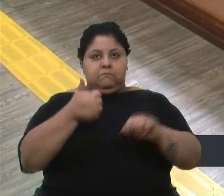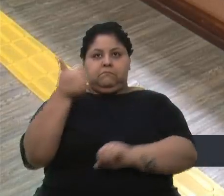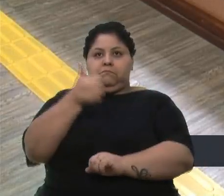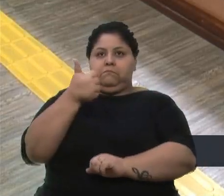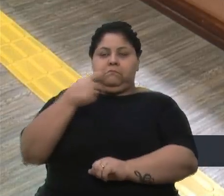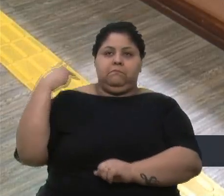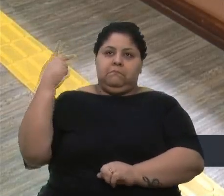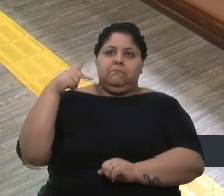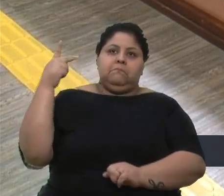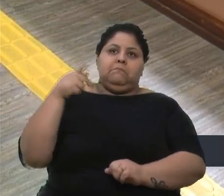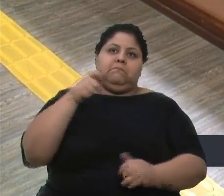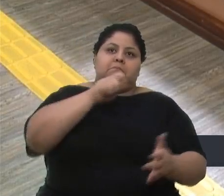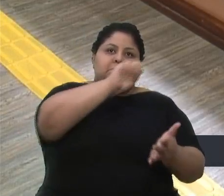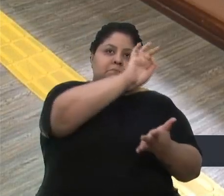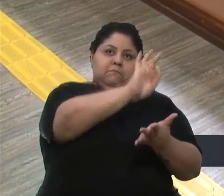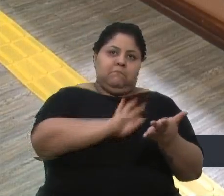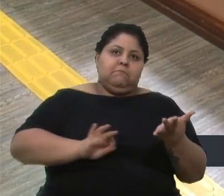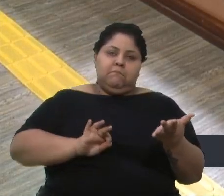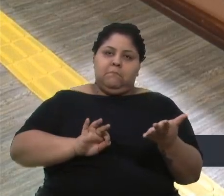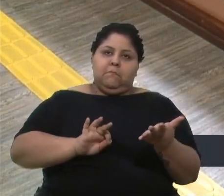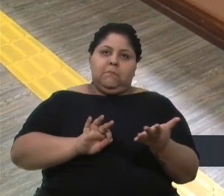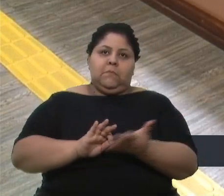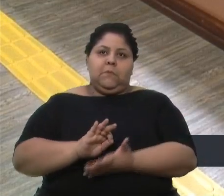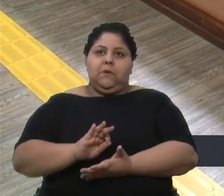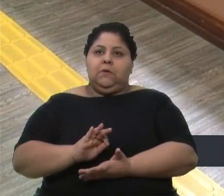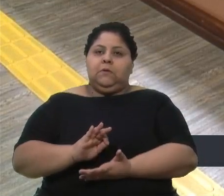Escrito, Cadori.